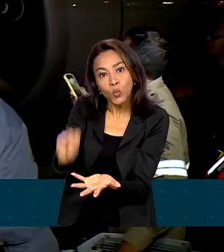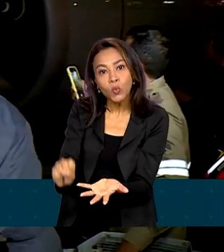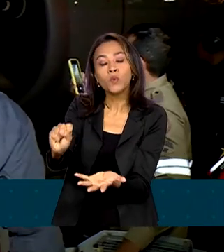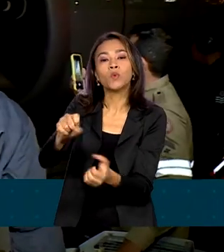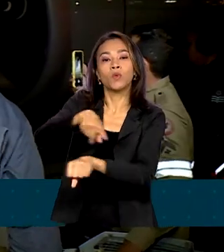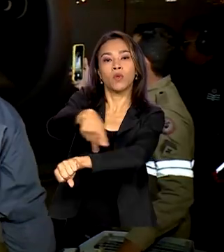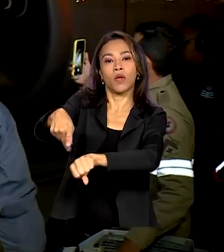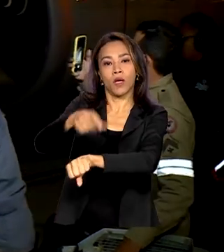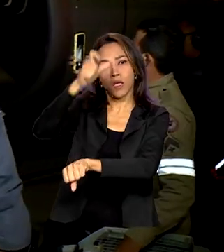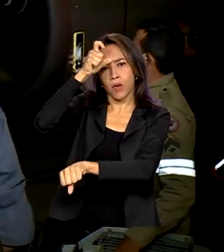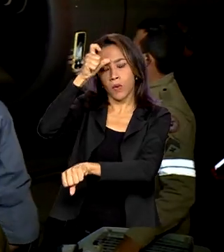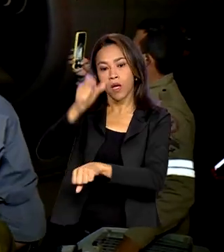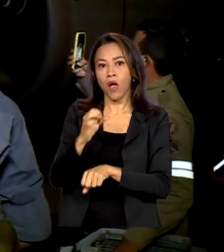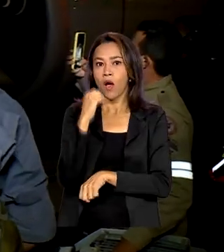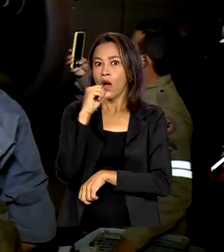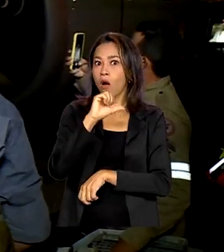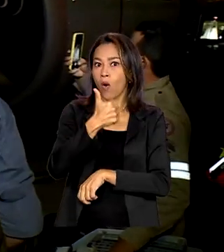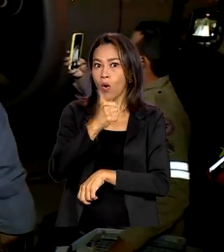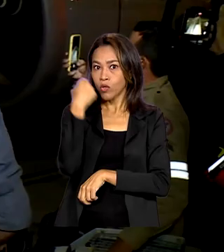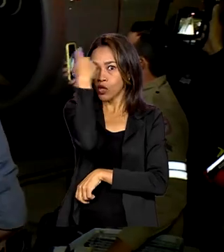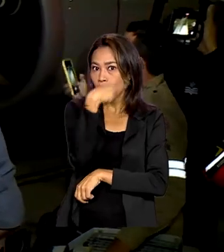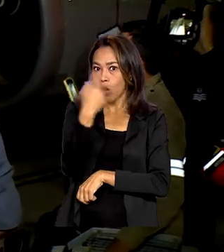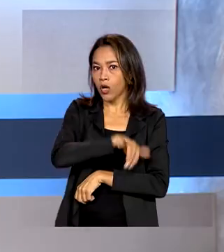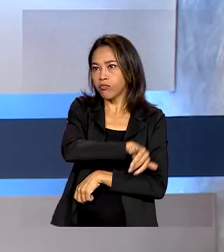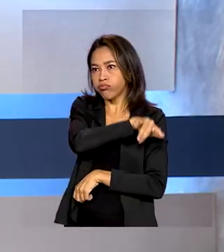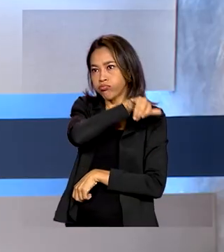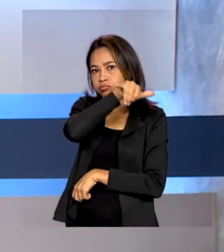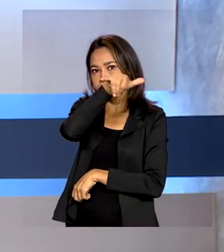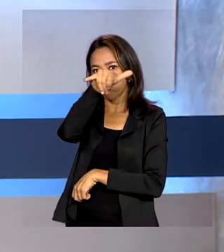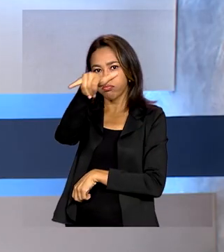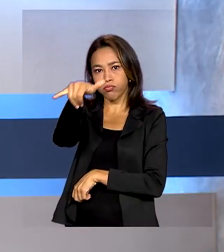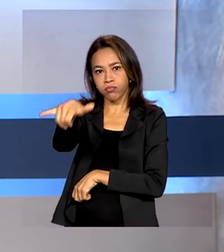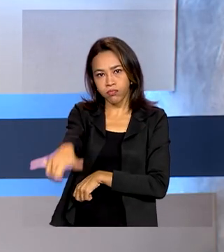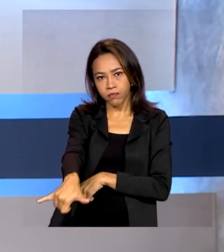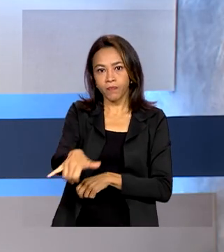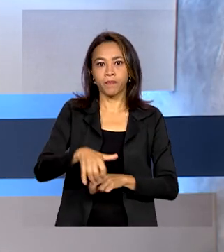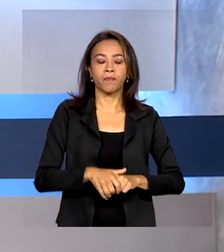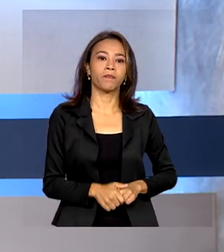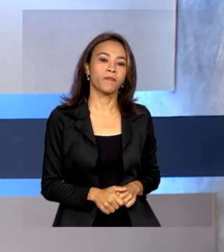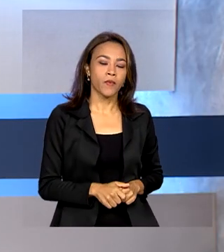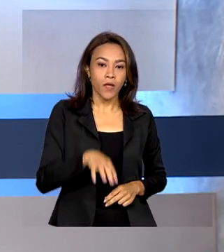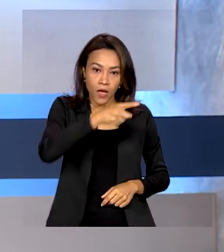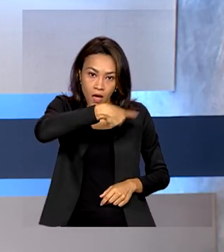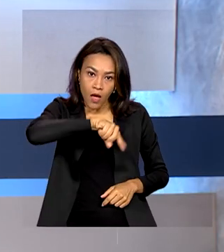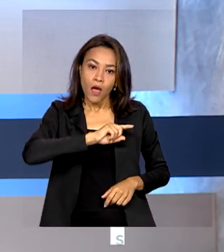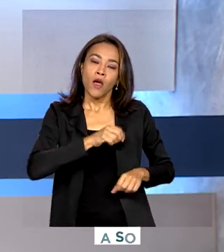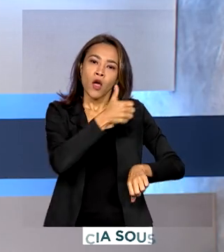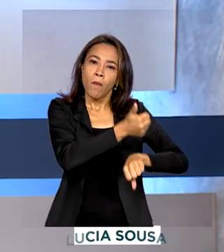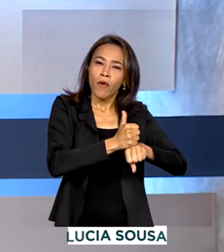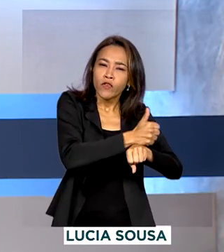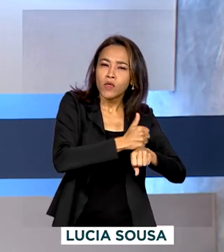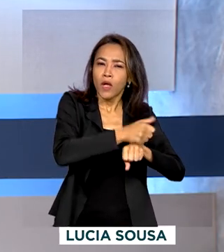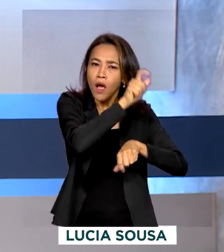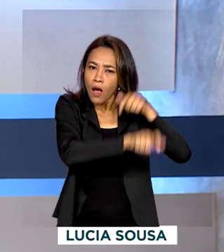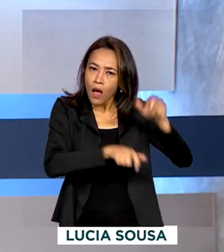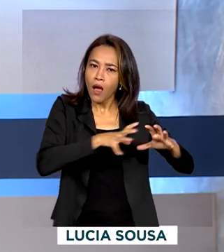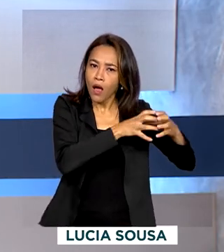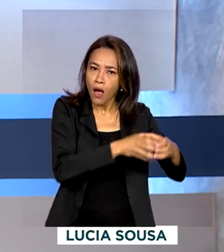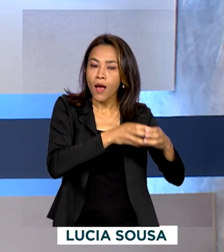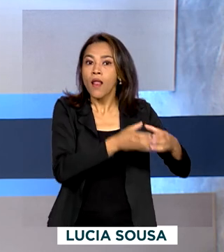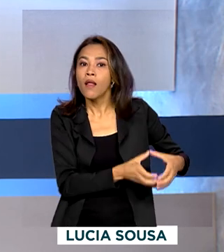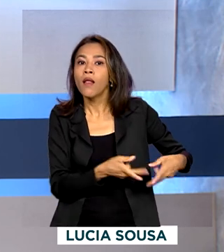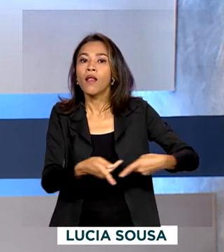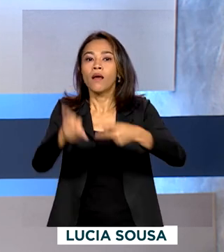São mais de 11 horas de voo. Os profissionais são especializados e levam equipamentos